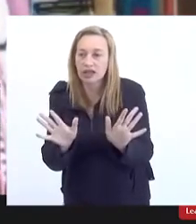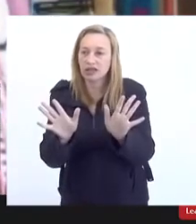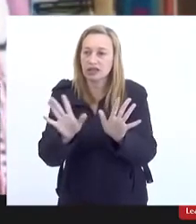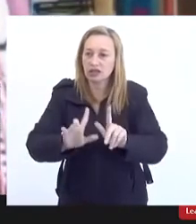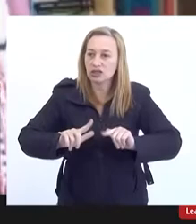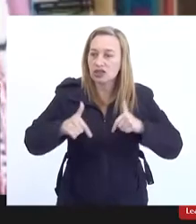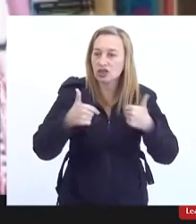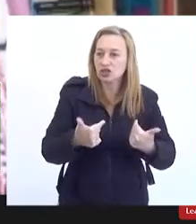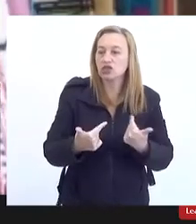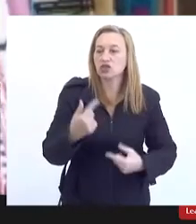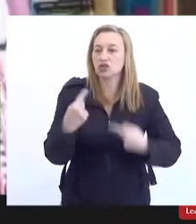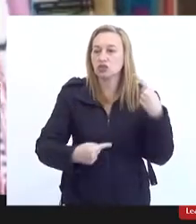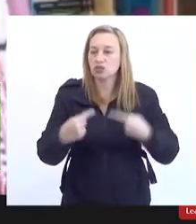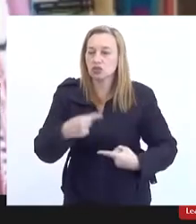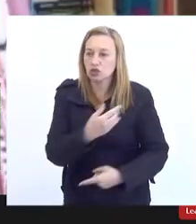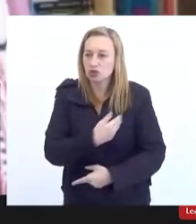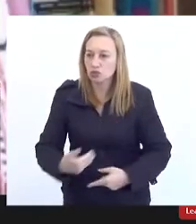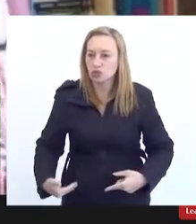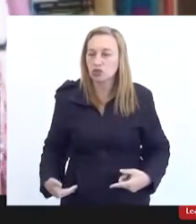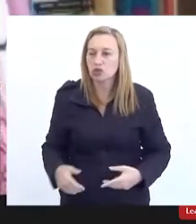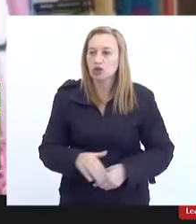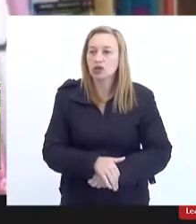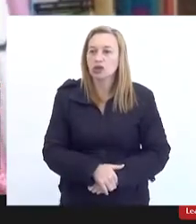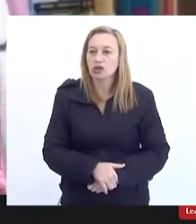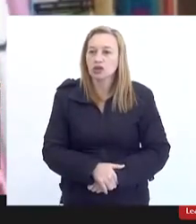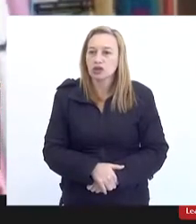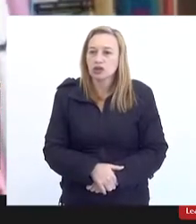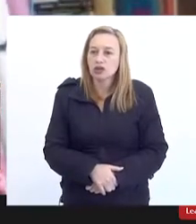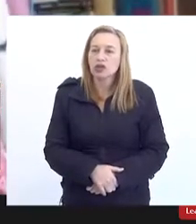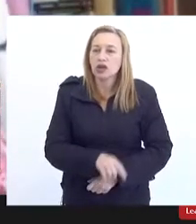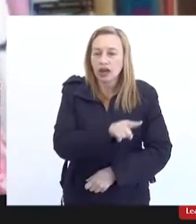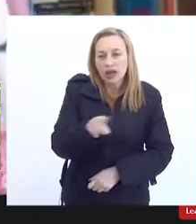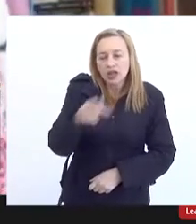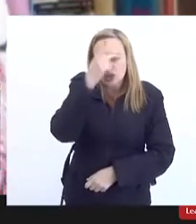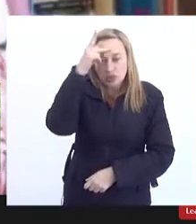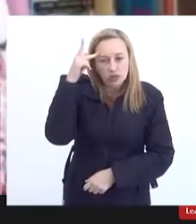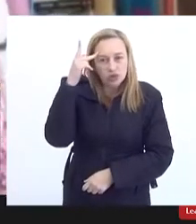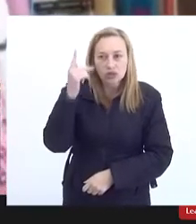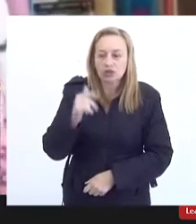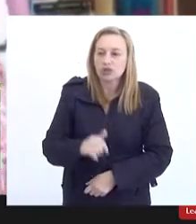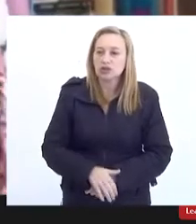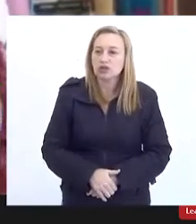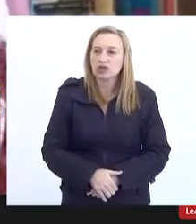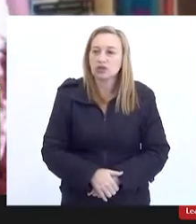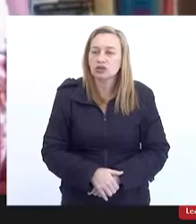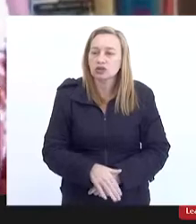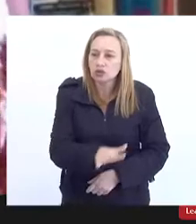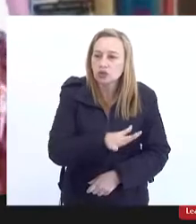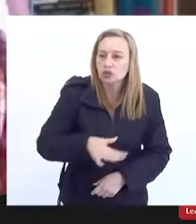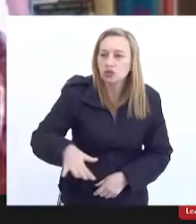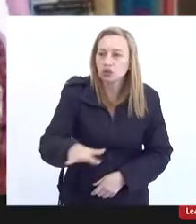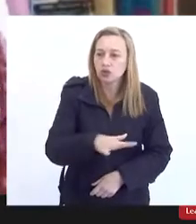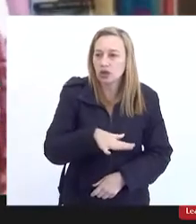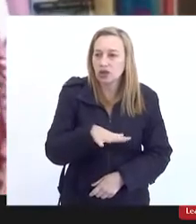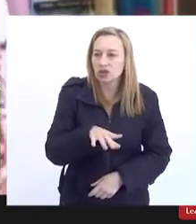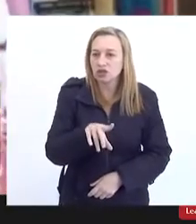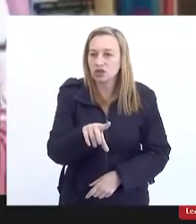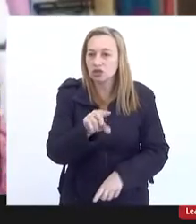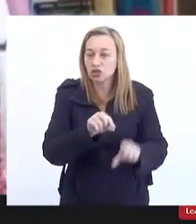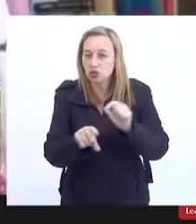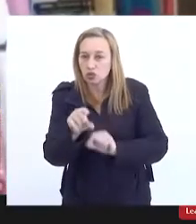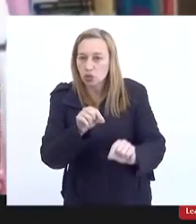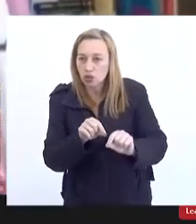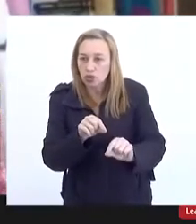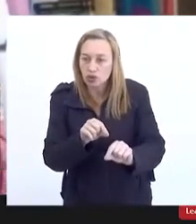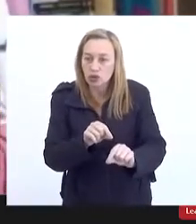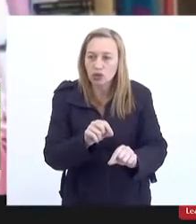ações das políticas públicas, que aquelas pessoas que estão nos espaços de decisão, seja